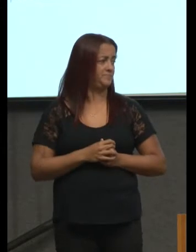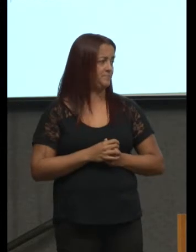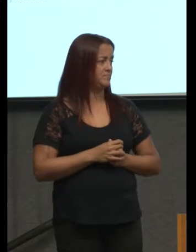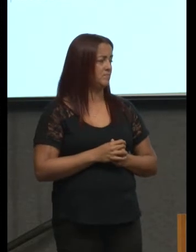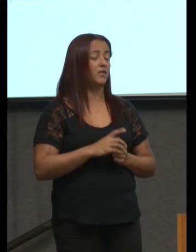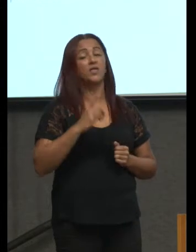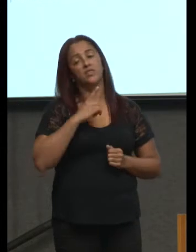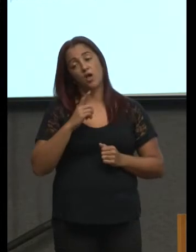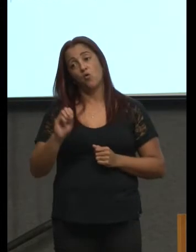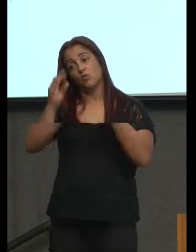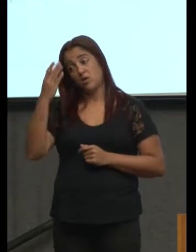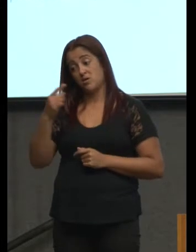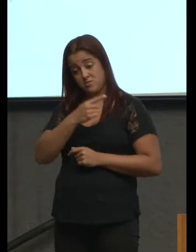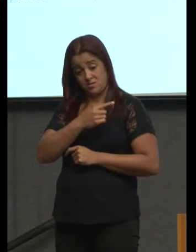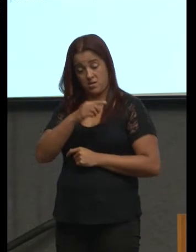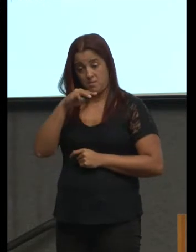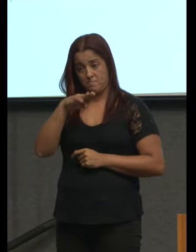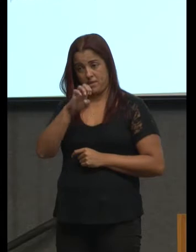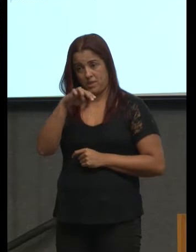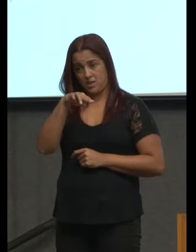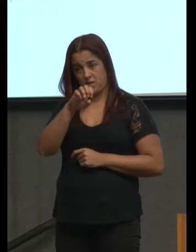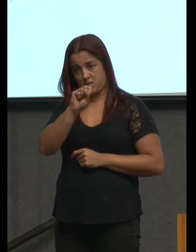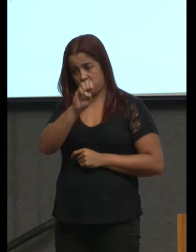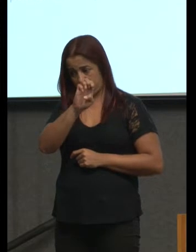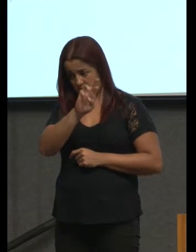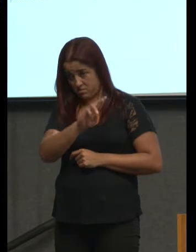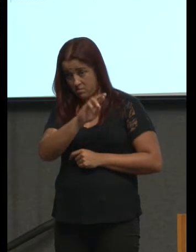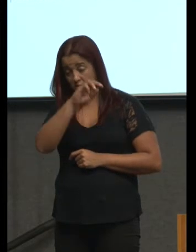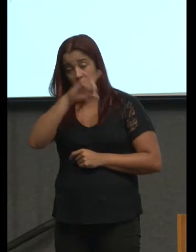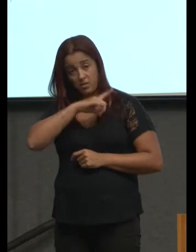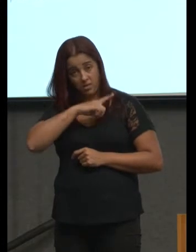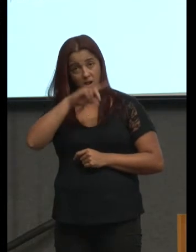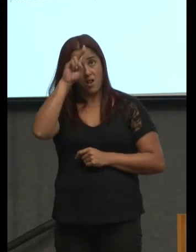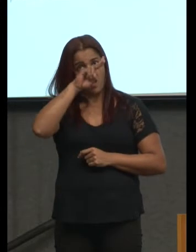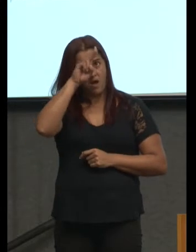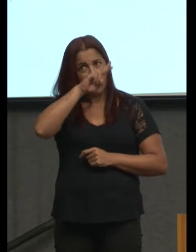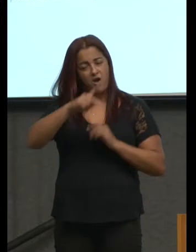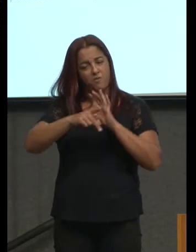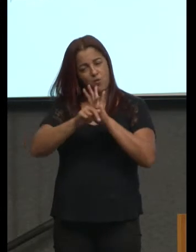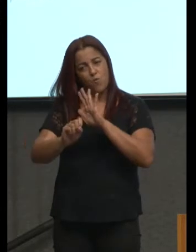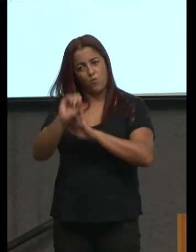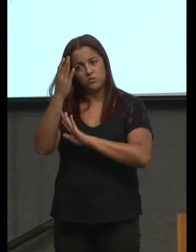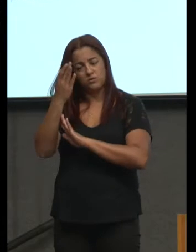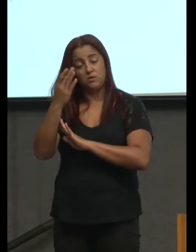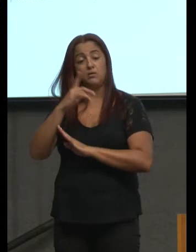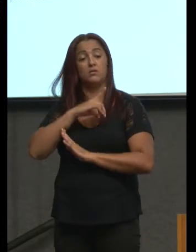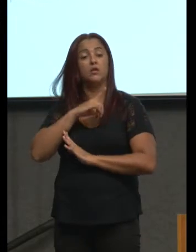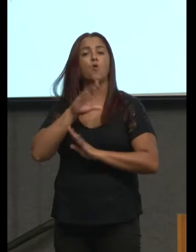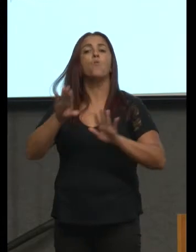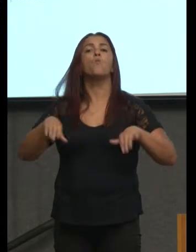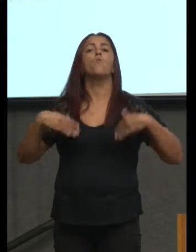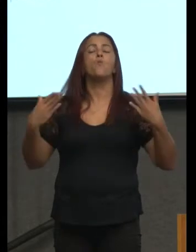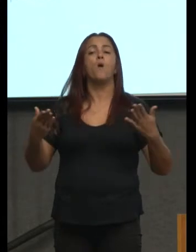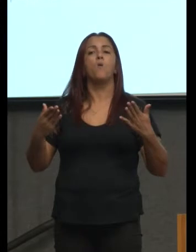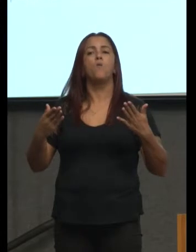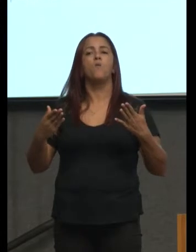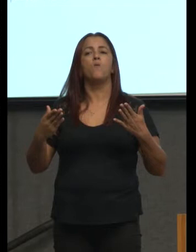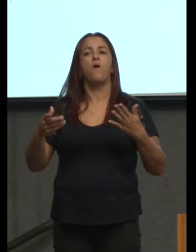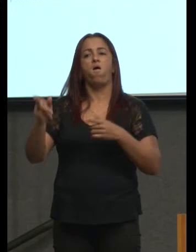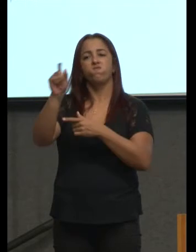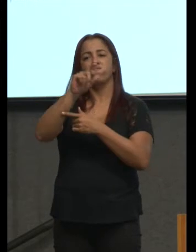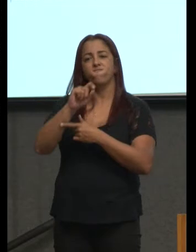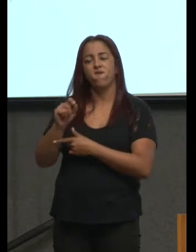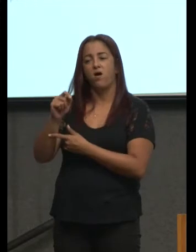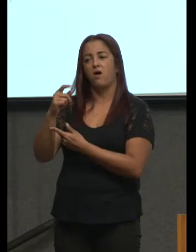infeliz caso que o Menezes lembrou né qual que é o truque dos milicianos pelo que eu aprendi ontem